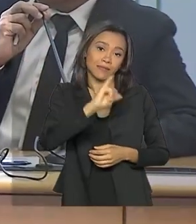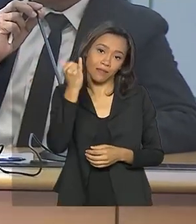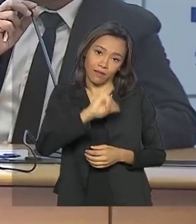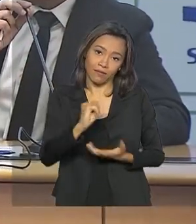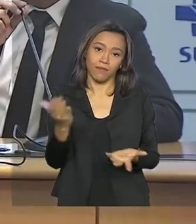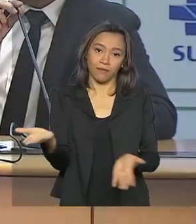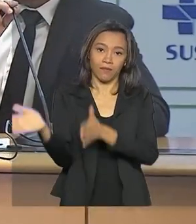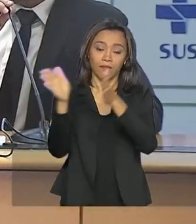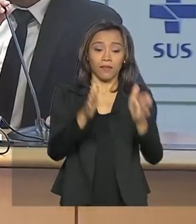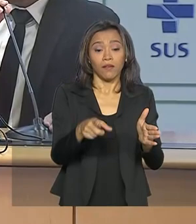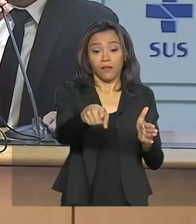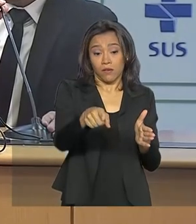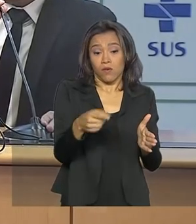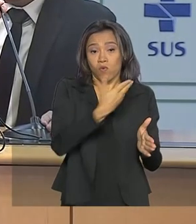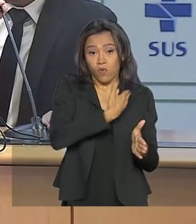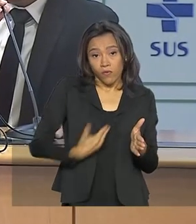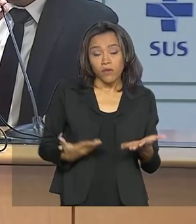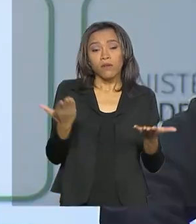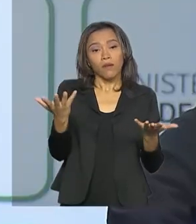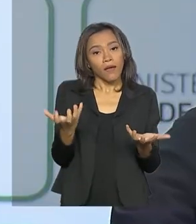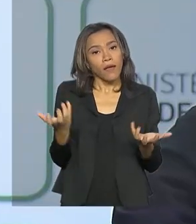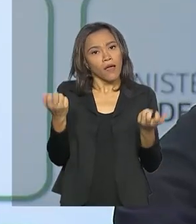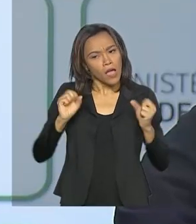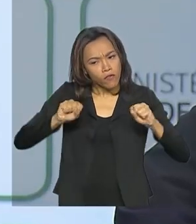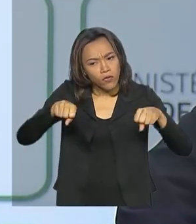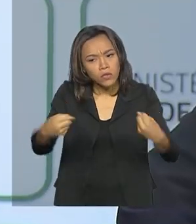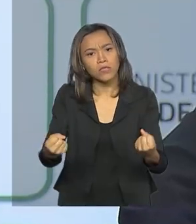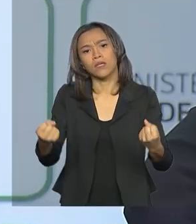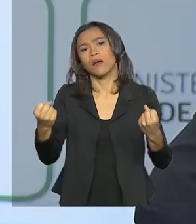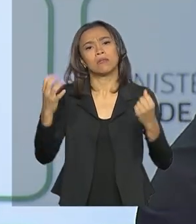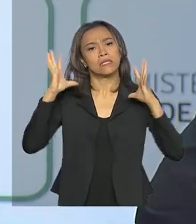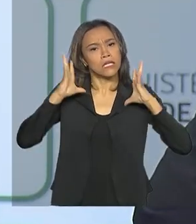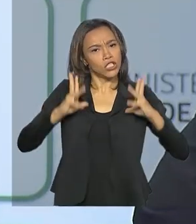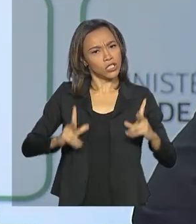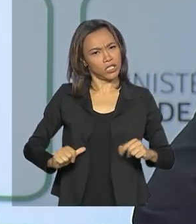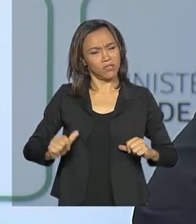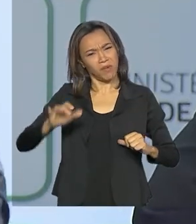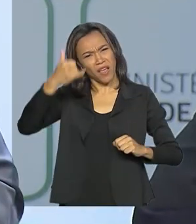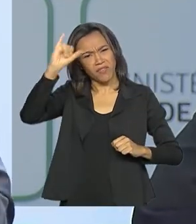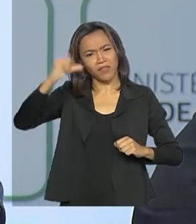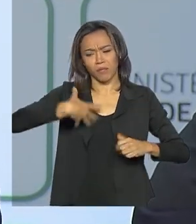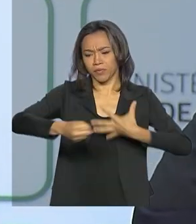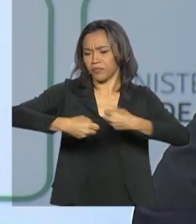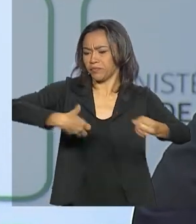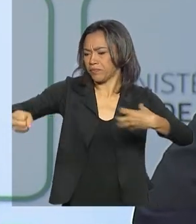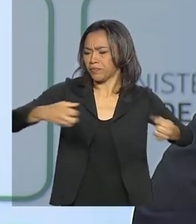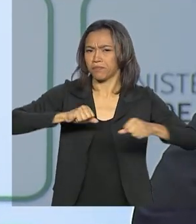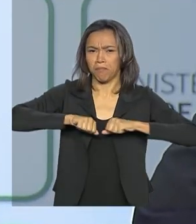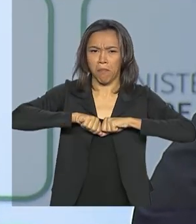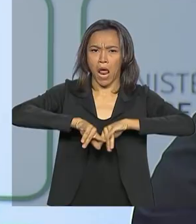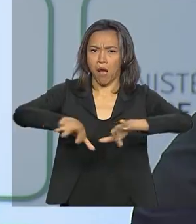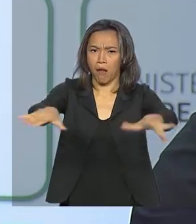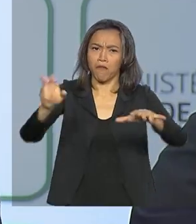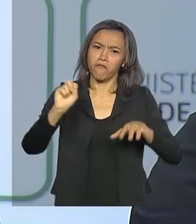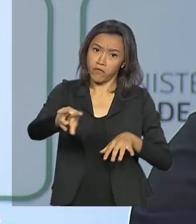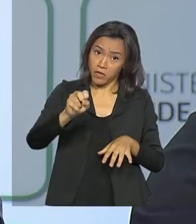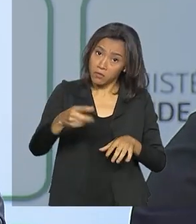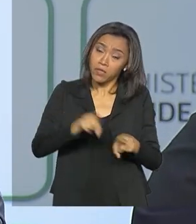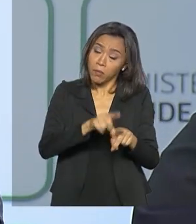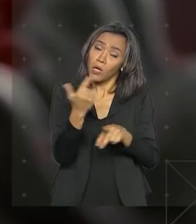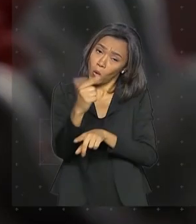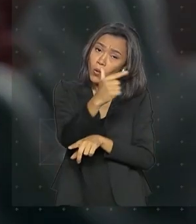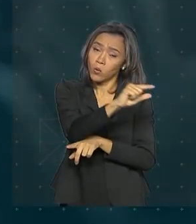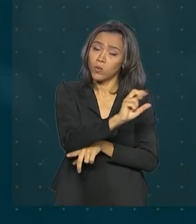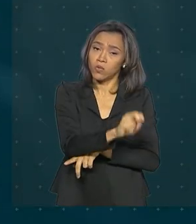reforçar a importância dos cuidados com a higiene para reduzir o risco de transmissão do coronavírus e de outros vírus que causam